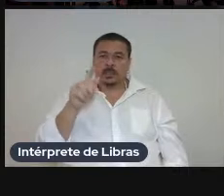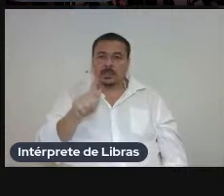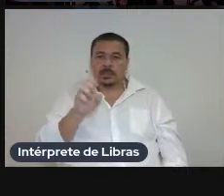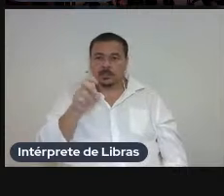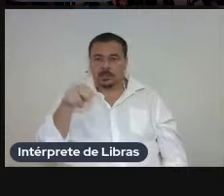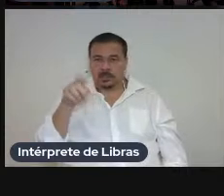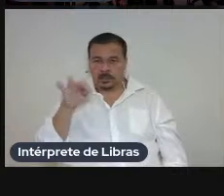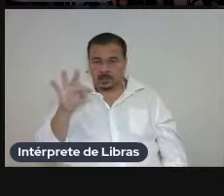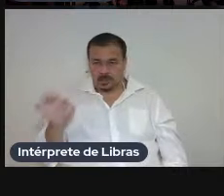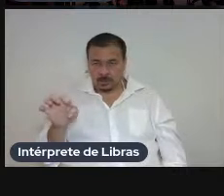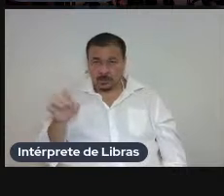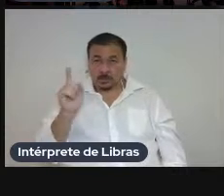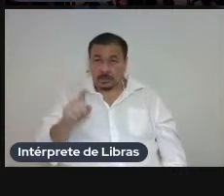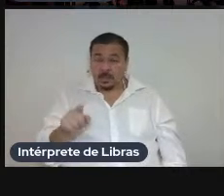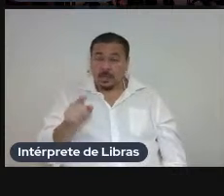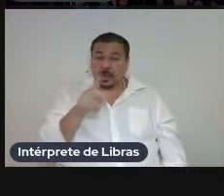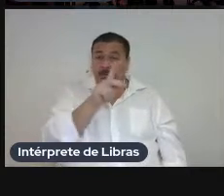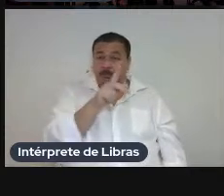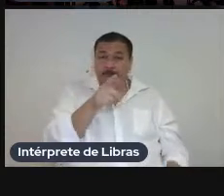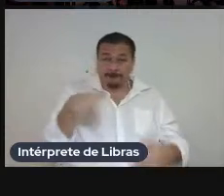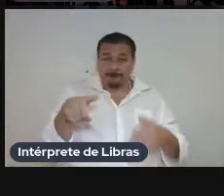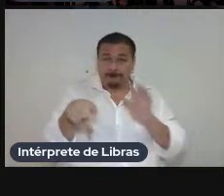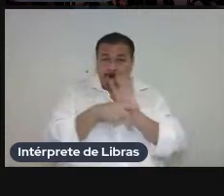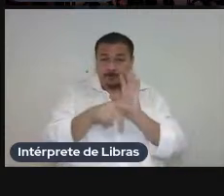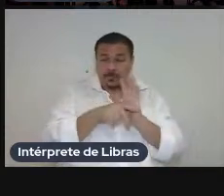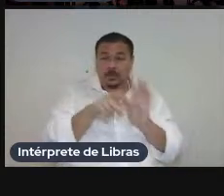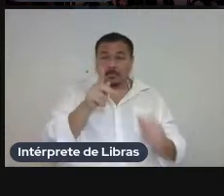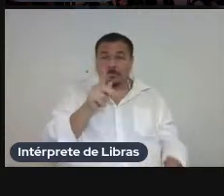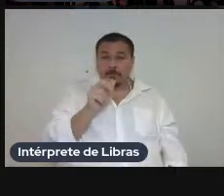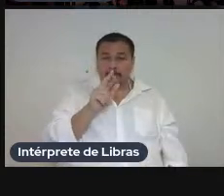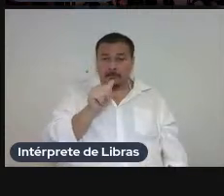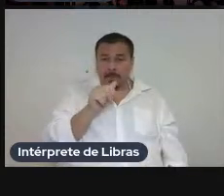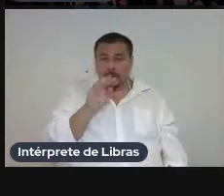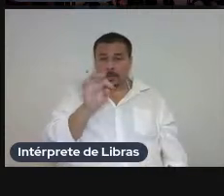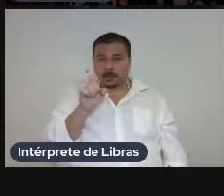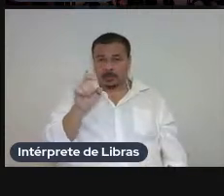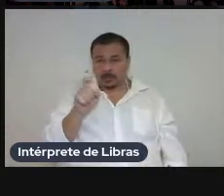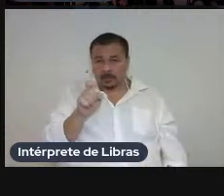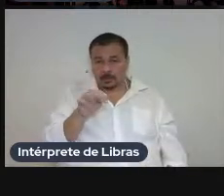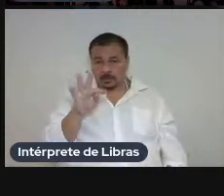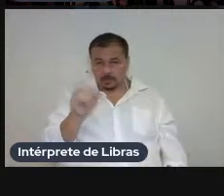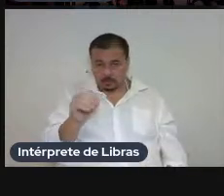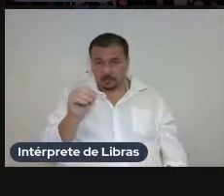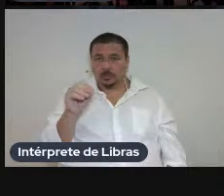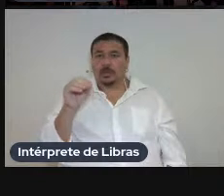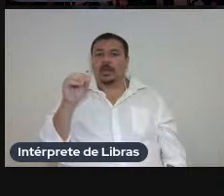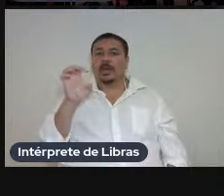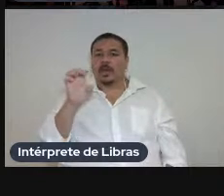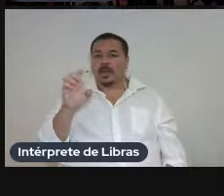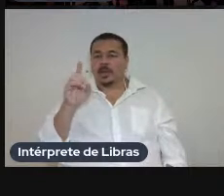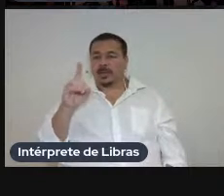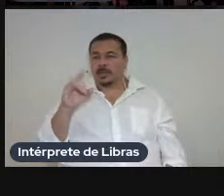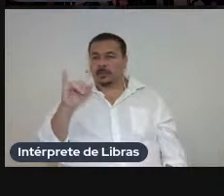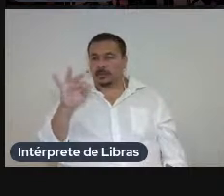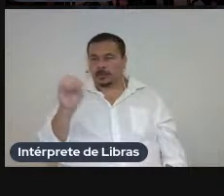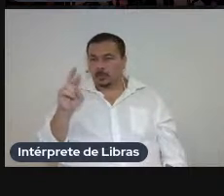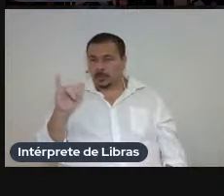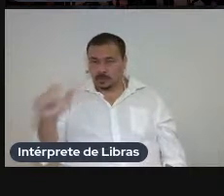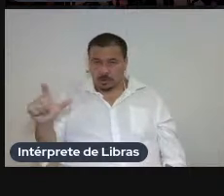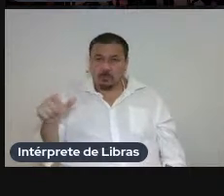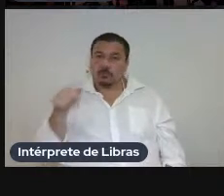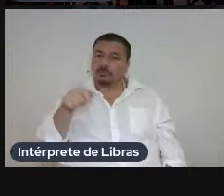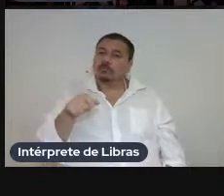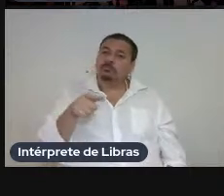editoriais não é para textos de tradução são para textos editoriais no entanto conseguimos a partir